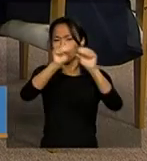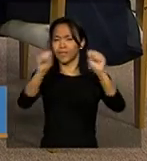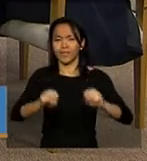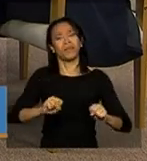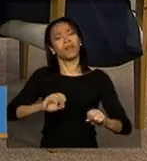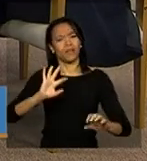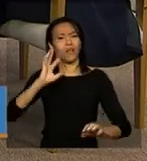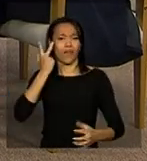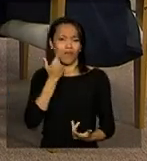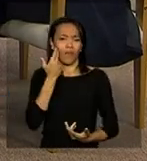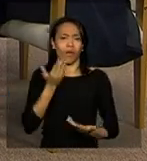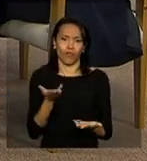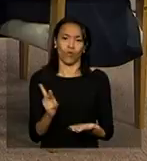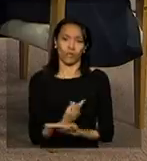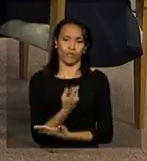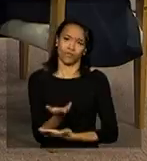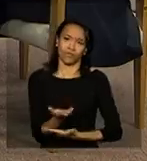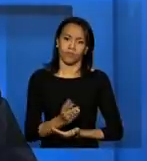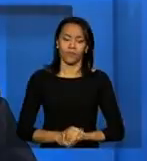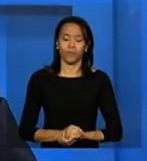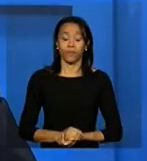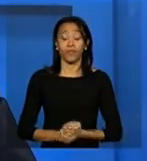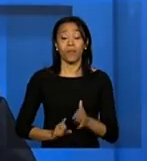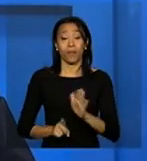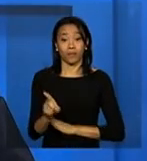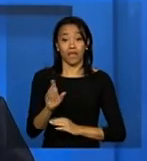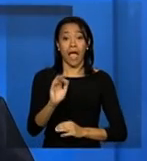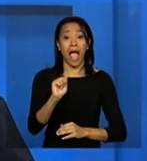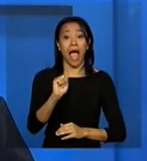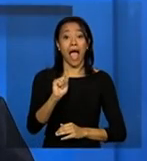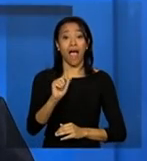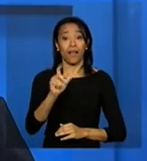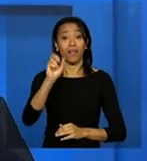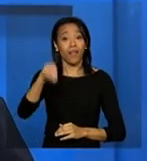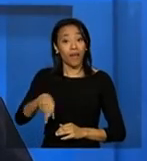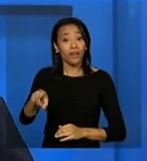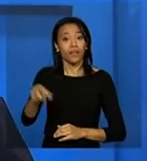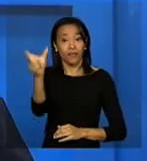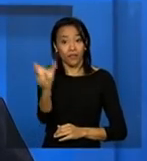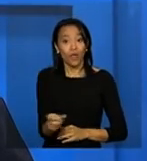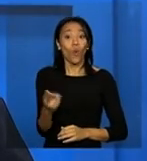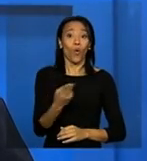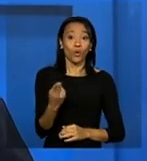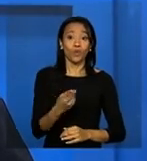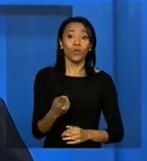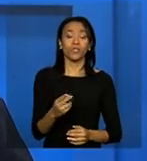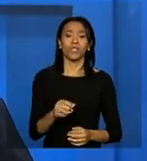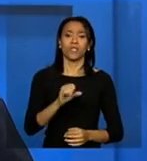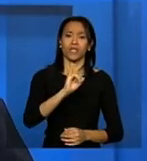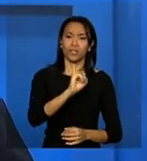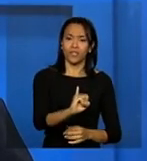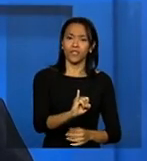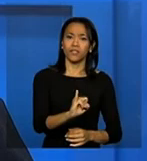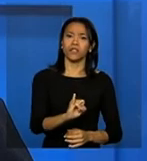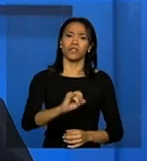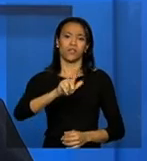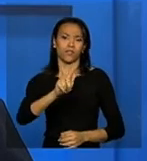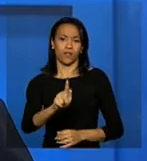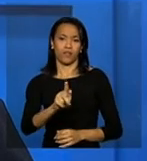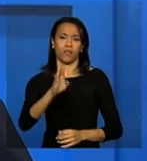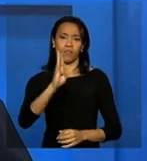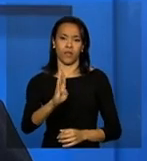mesmo. Bom, Alain, esse é o primeiro ano de preenchimento do IGD SUAS, o Índice de Gestão